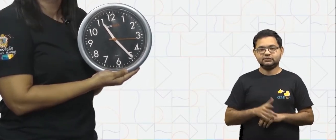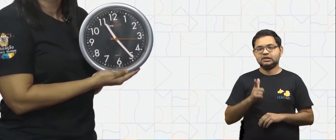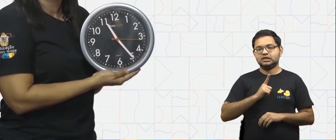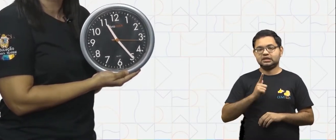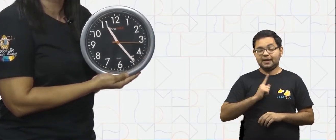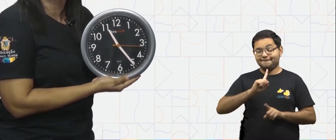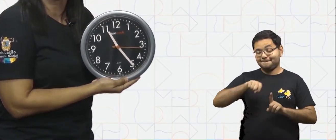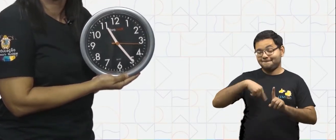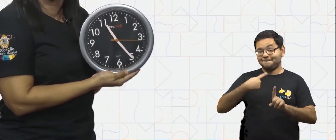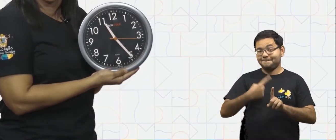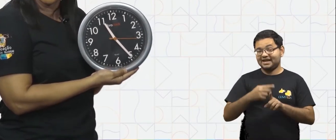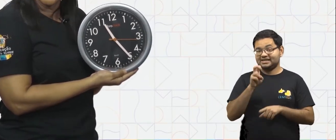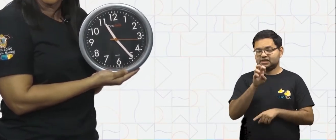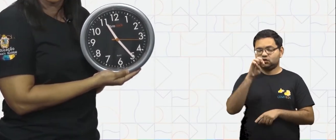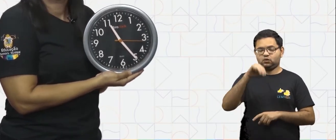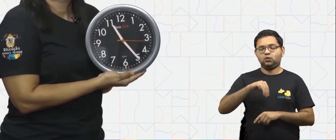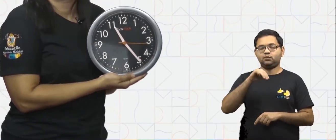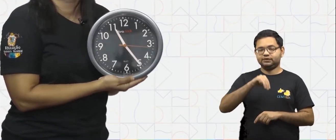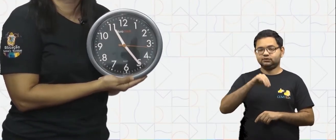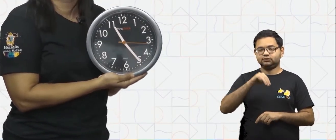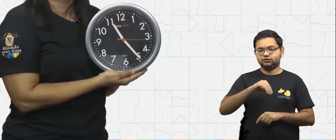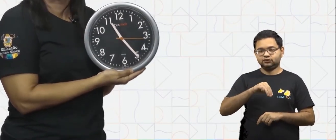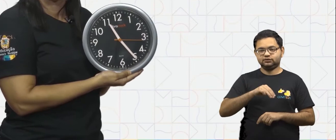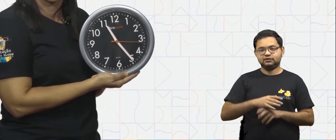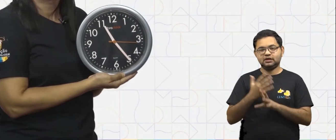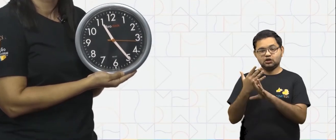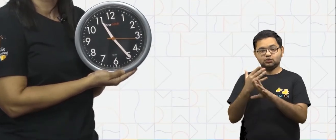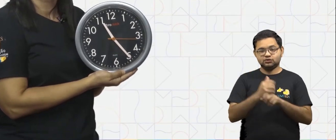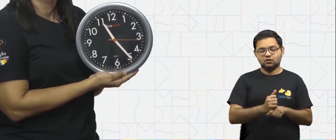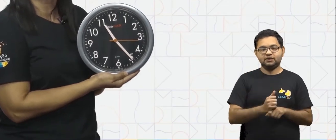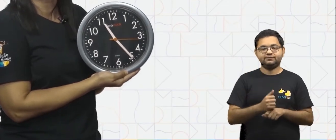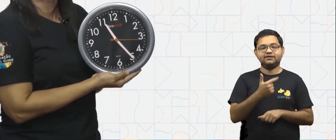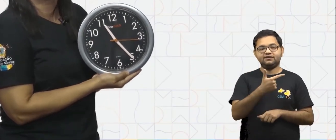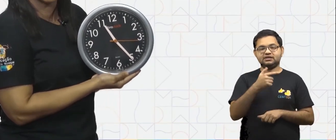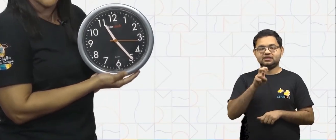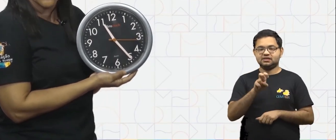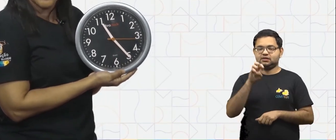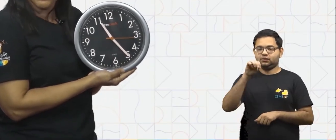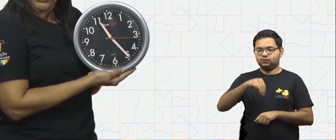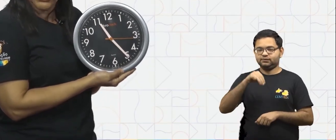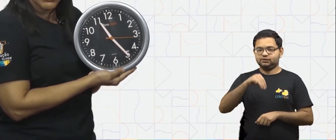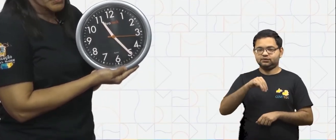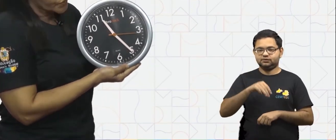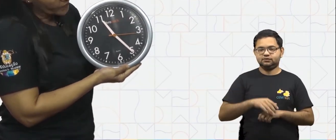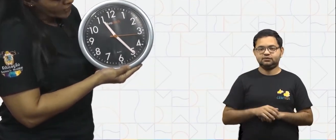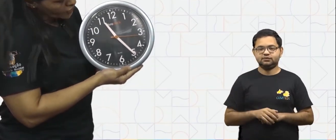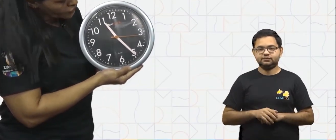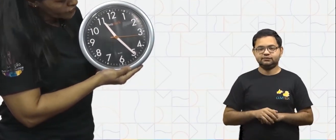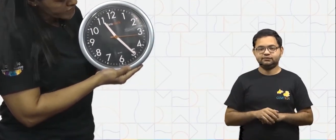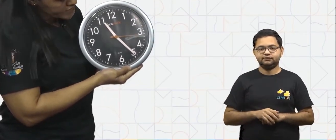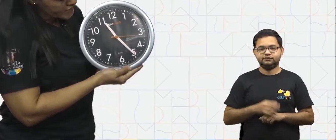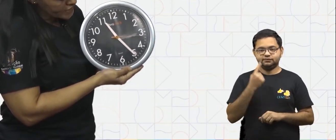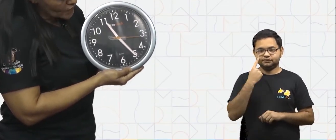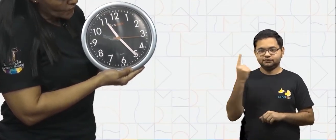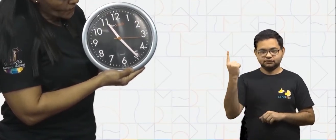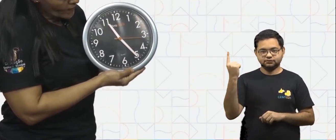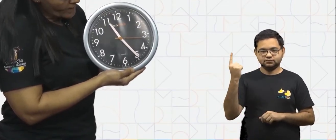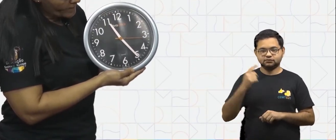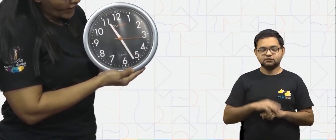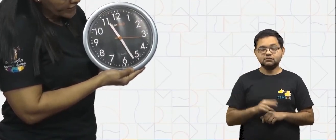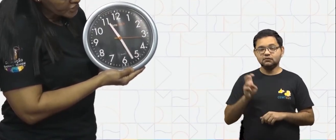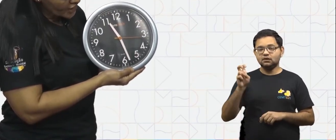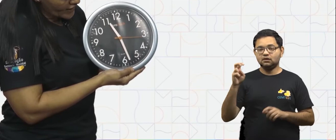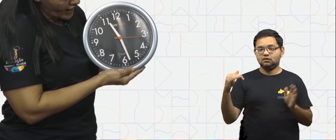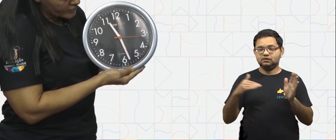mais 5 minutos, que já vai dar 25 minutos. Do 5,